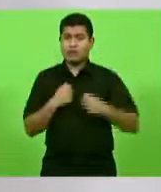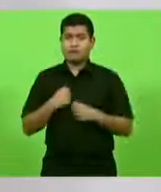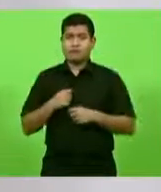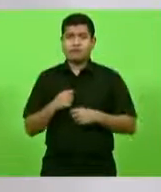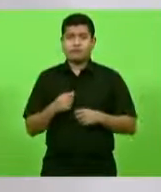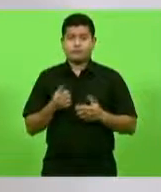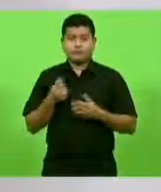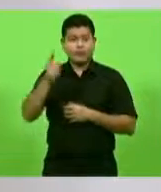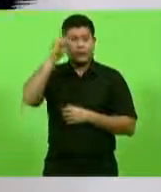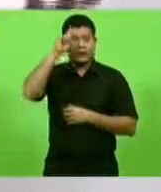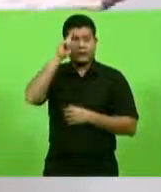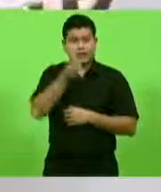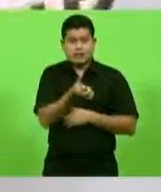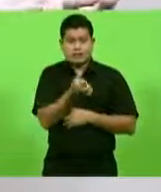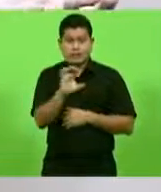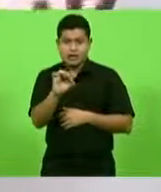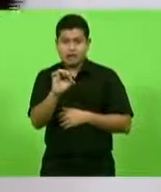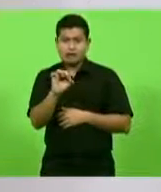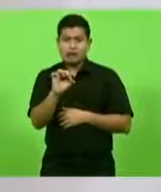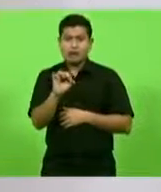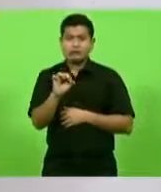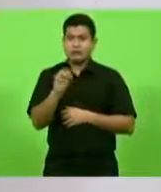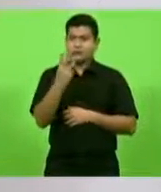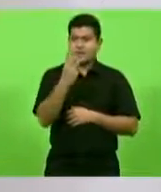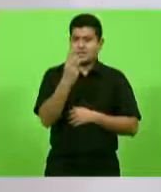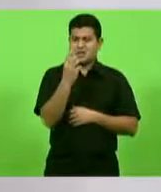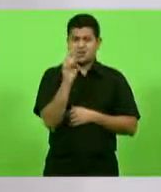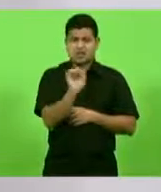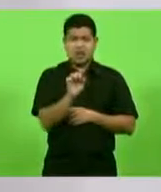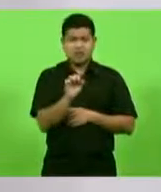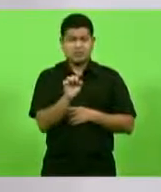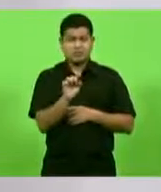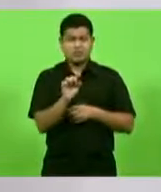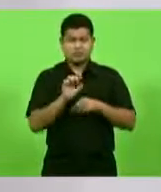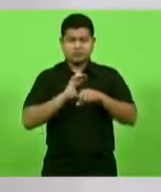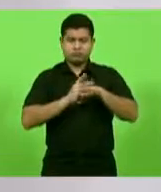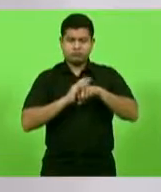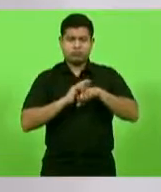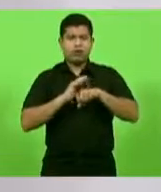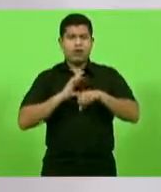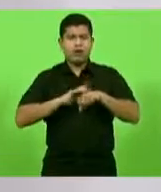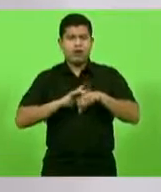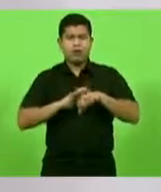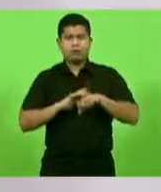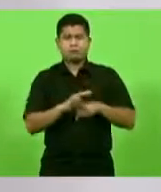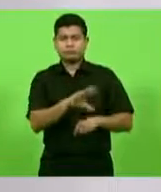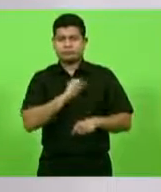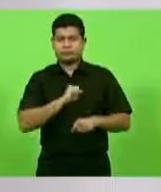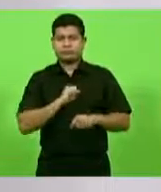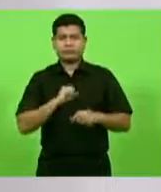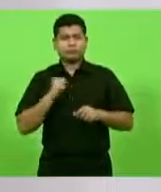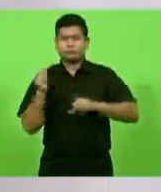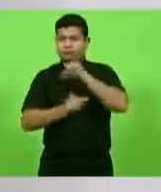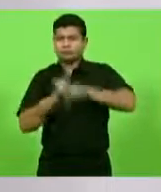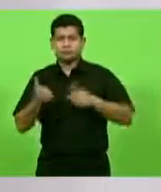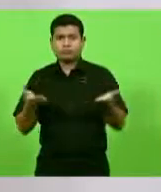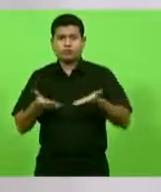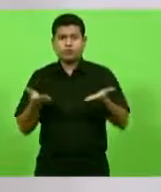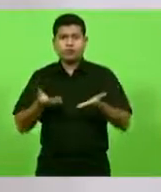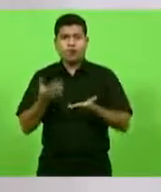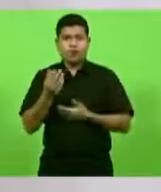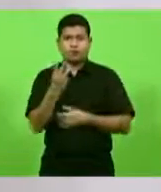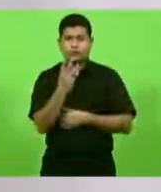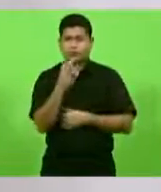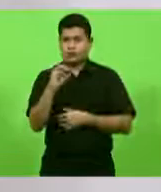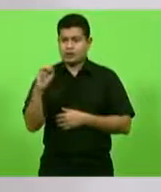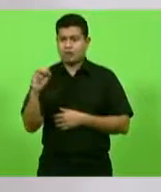60 dias sair de 3 mil casos para 300 casos de Covid. Então, temos que registrar